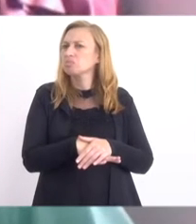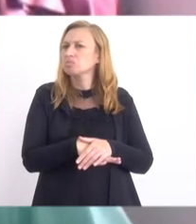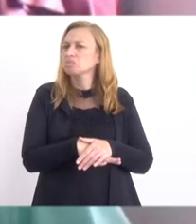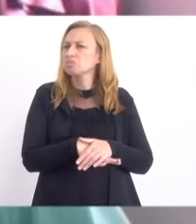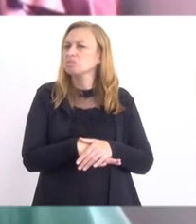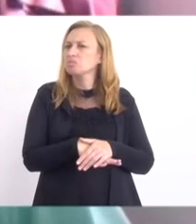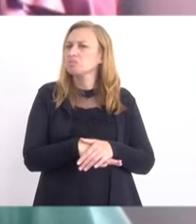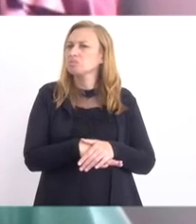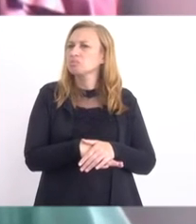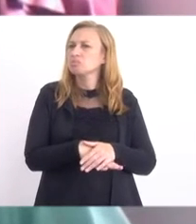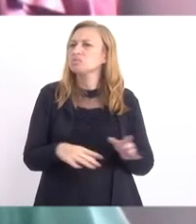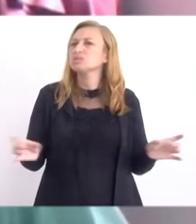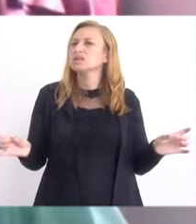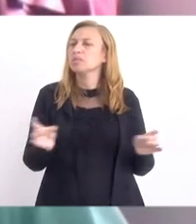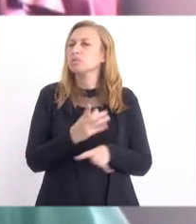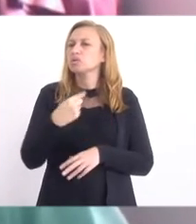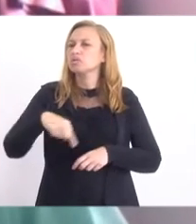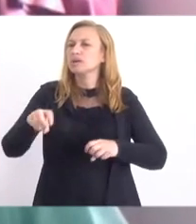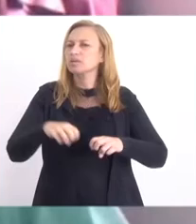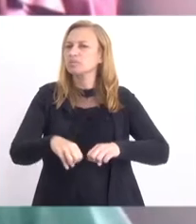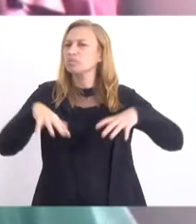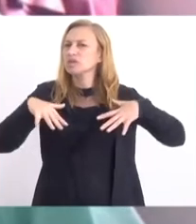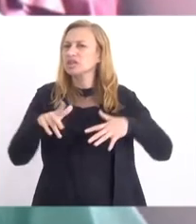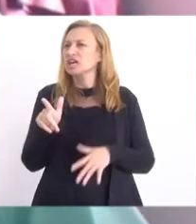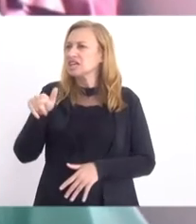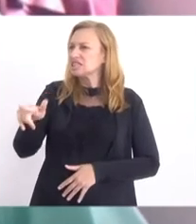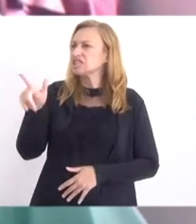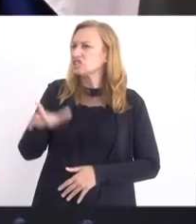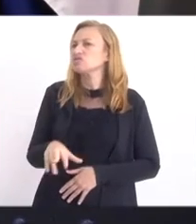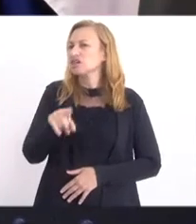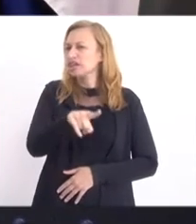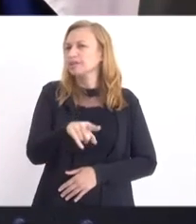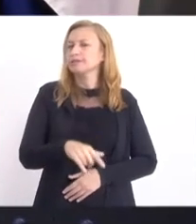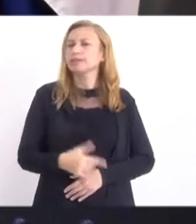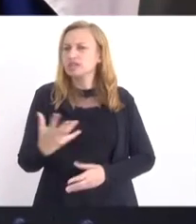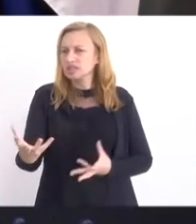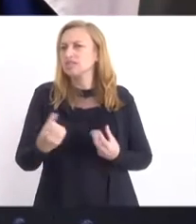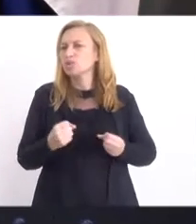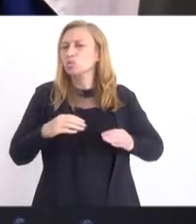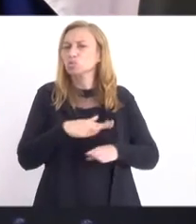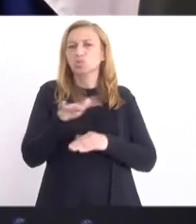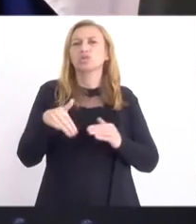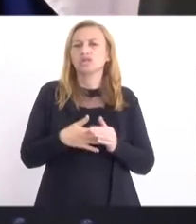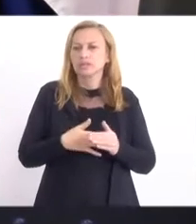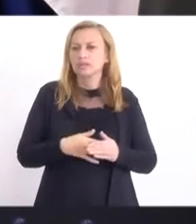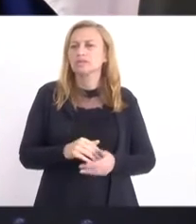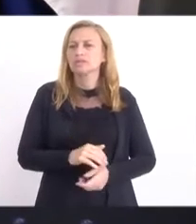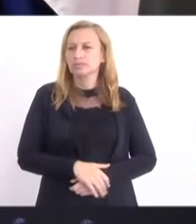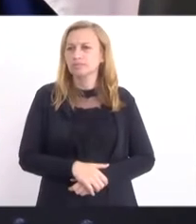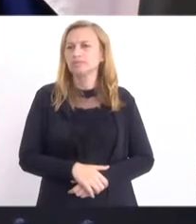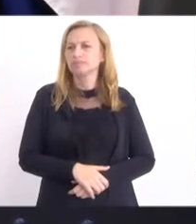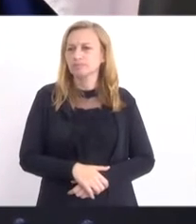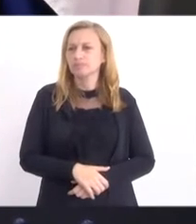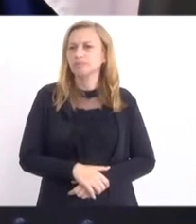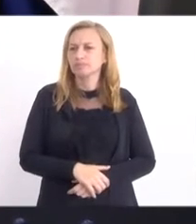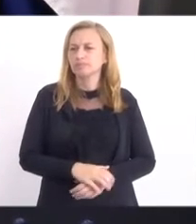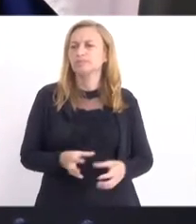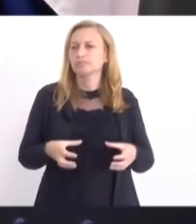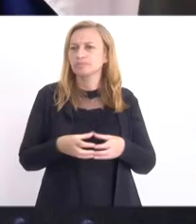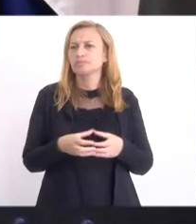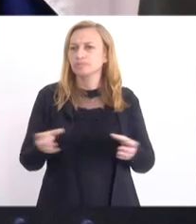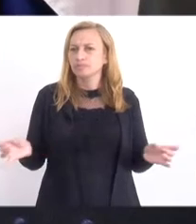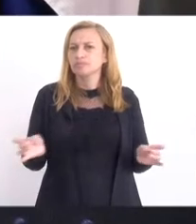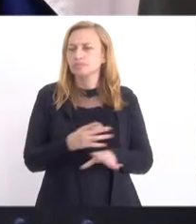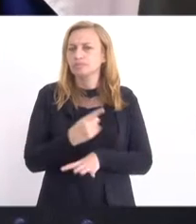Está pronto para ir o plenário. Esse é diferente, não. Esse recebeu todas as comissões. Está pronto